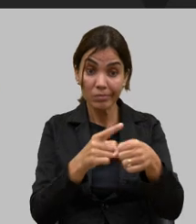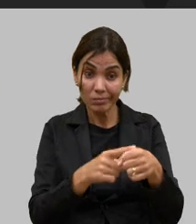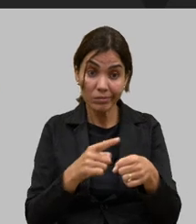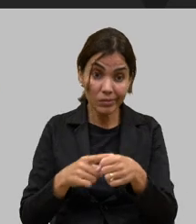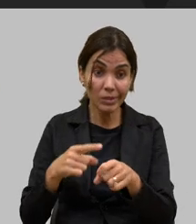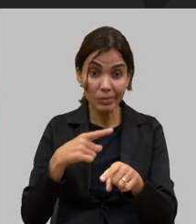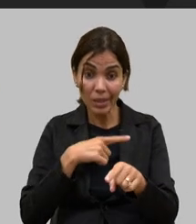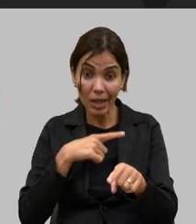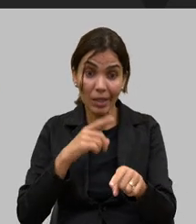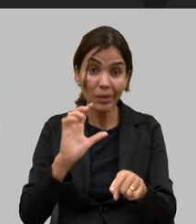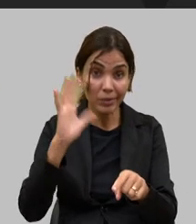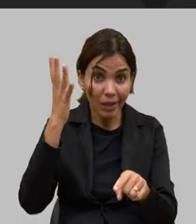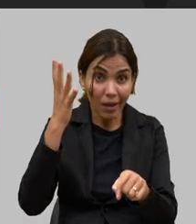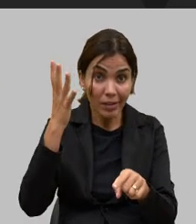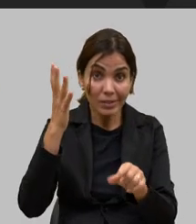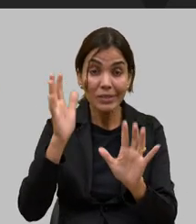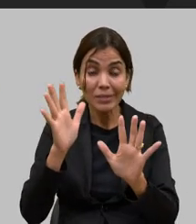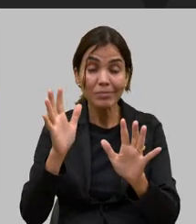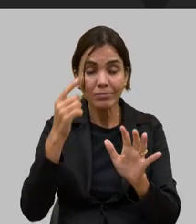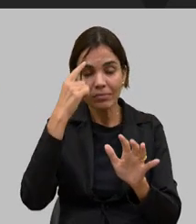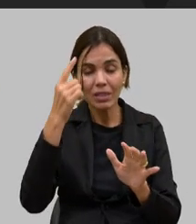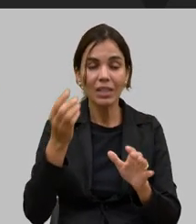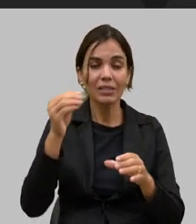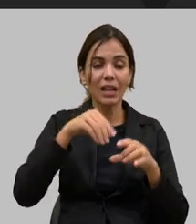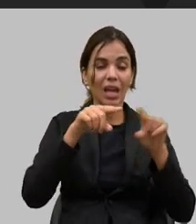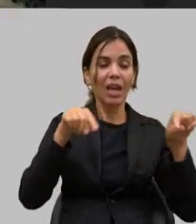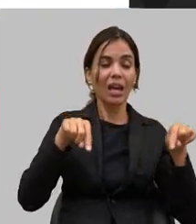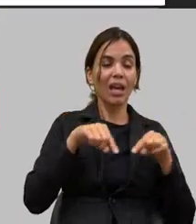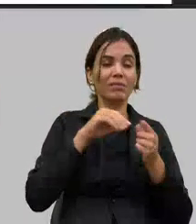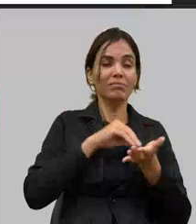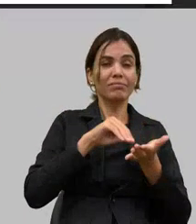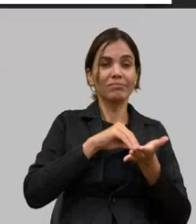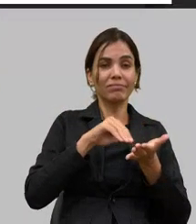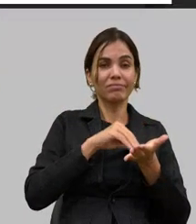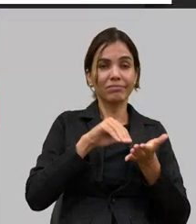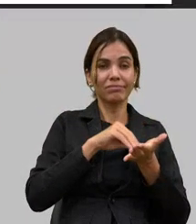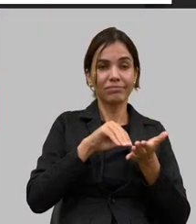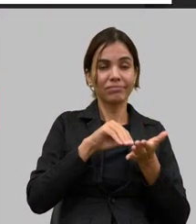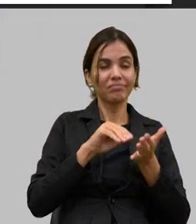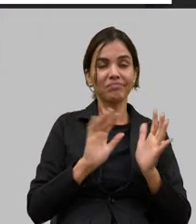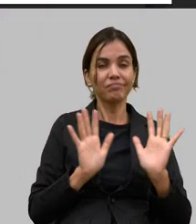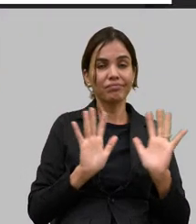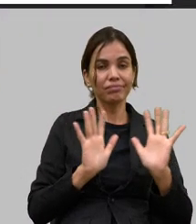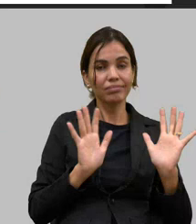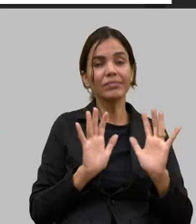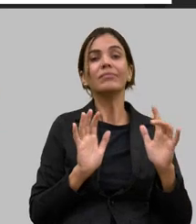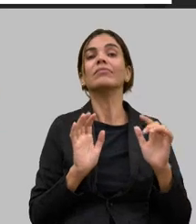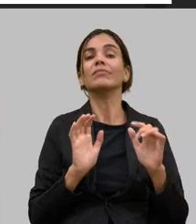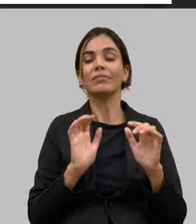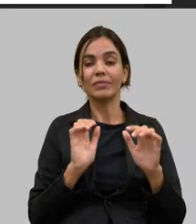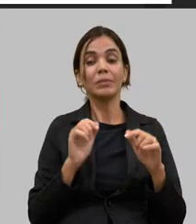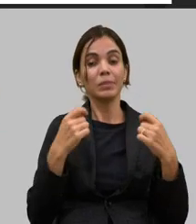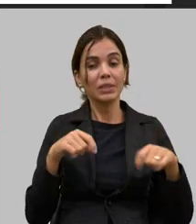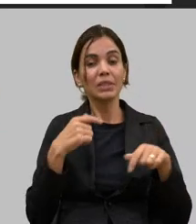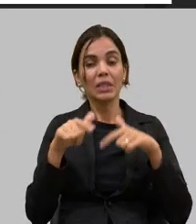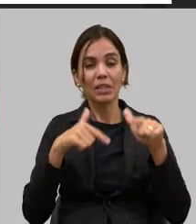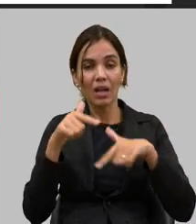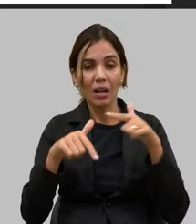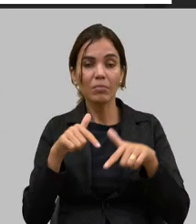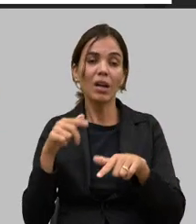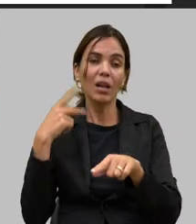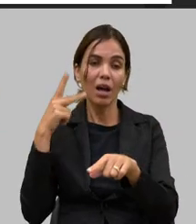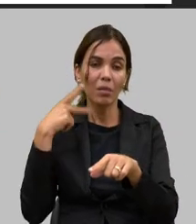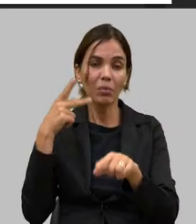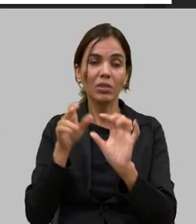achar que é dentro dos gabinetes no ar-condicionado no carpete que as coisas resolvem nós estamos aqui para poder trabalhar com as políticas públicas mas